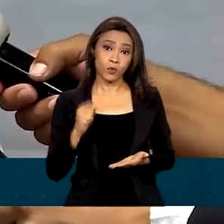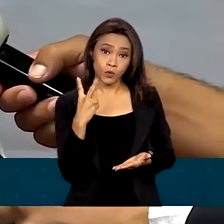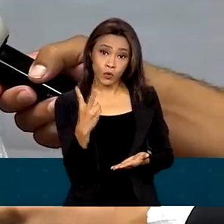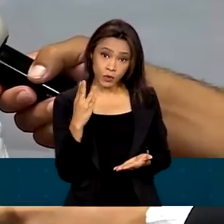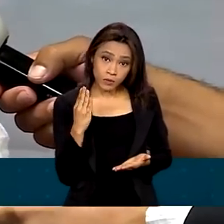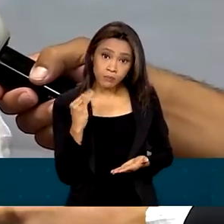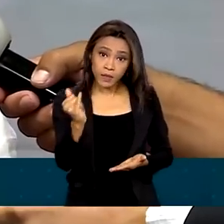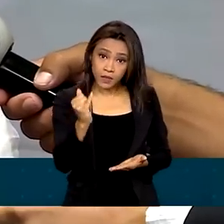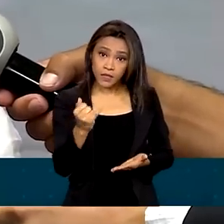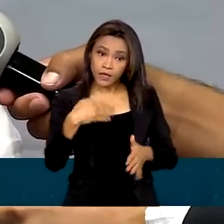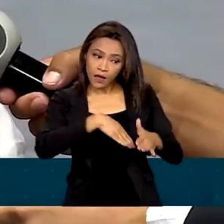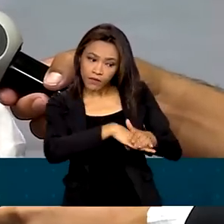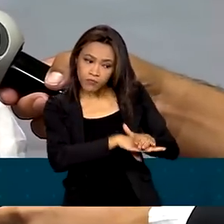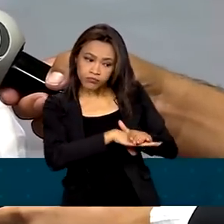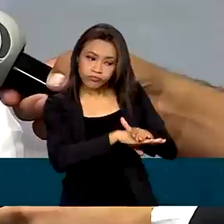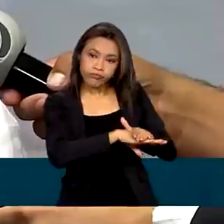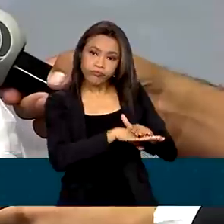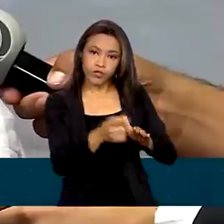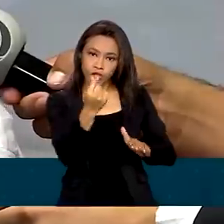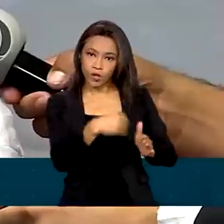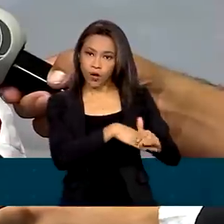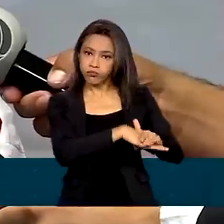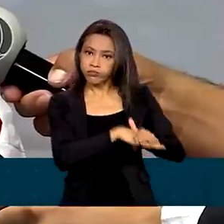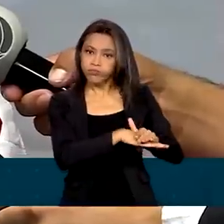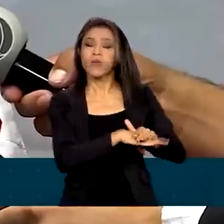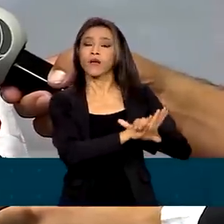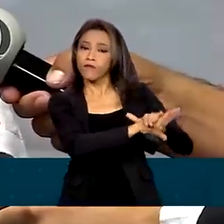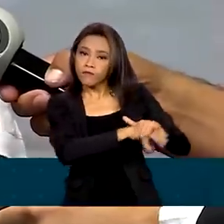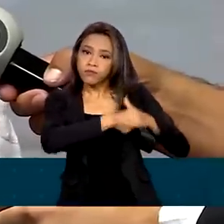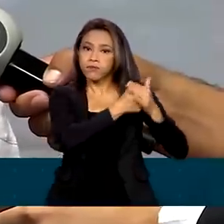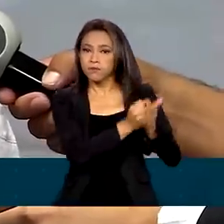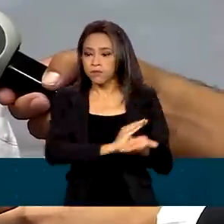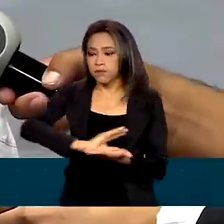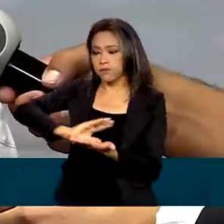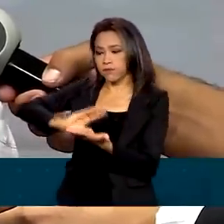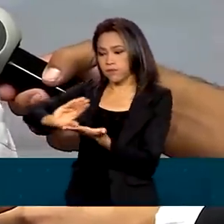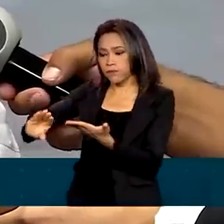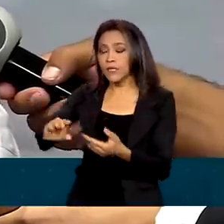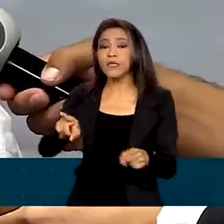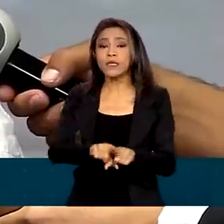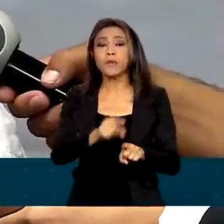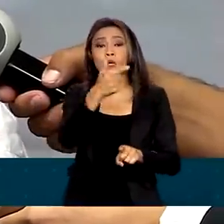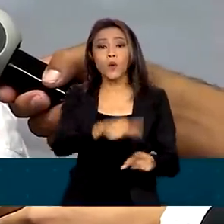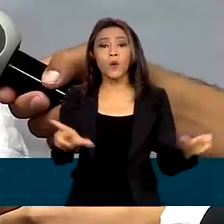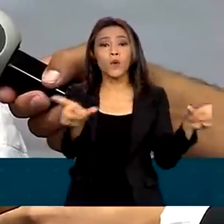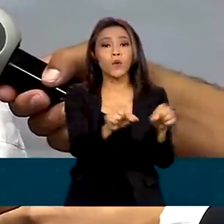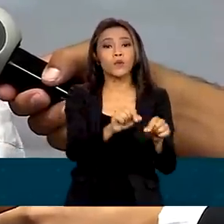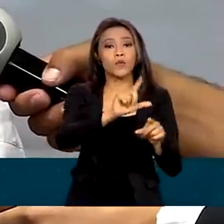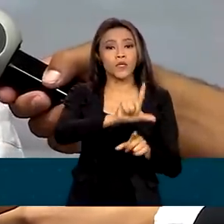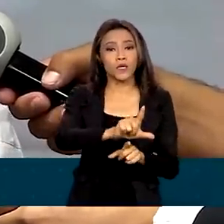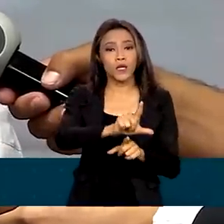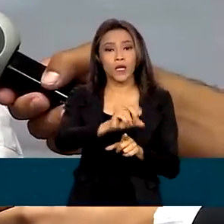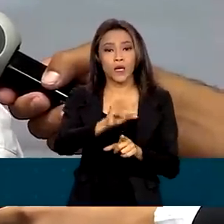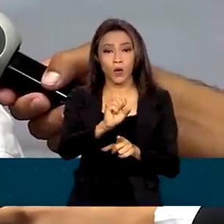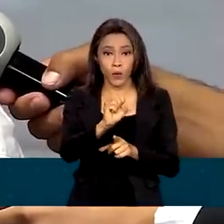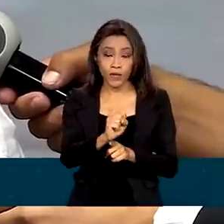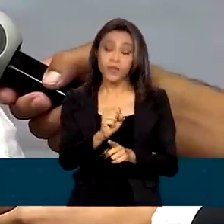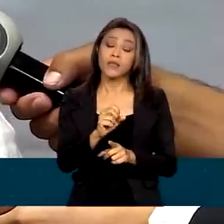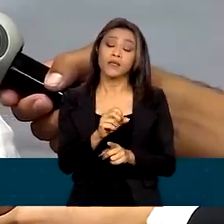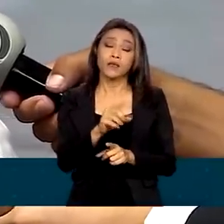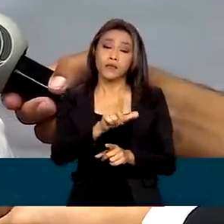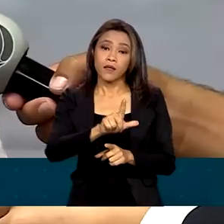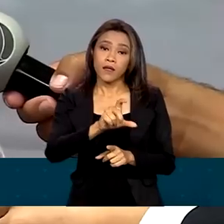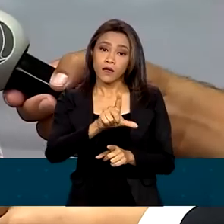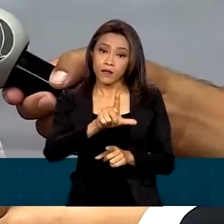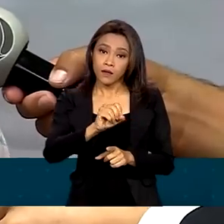estavam na reserva de contingenciamento e vamos ter o recurso da LOA, que já estava previsto em 5,2 bilhões. Com isso,